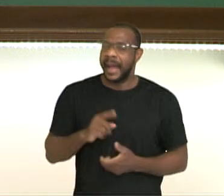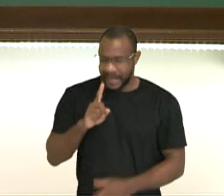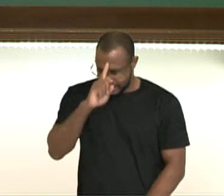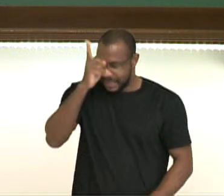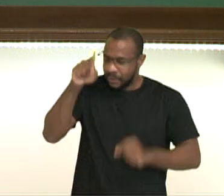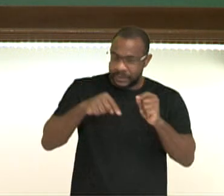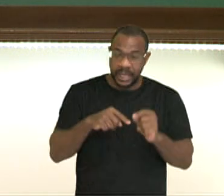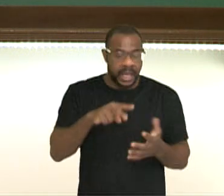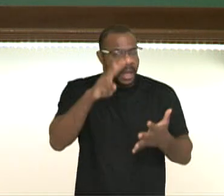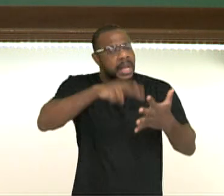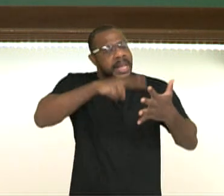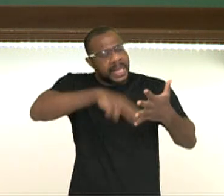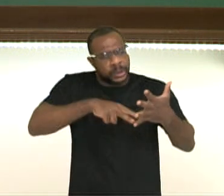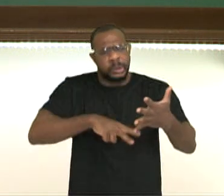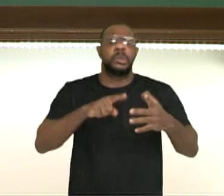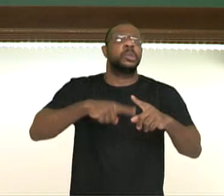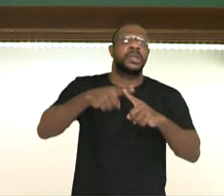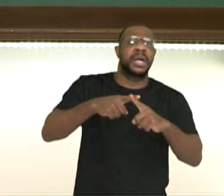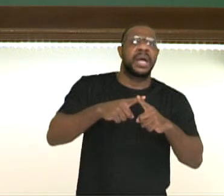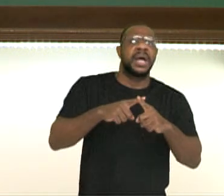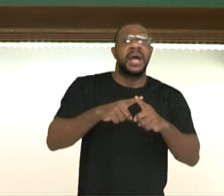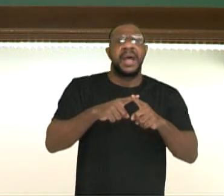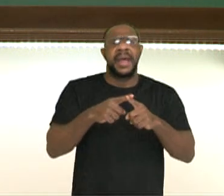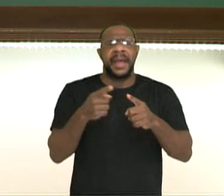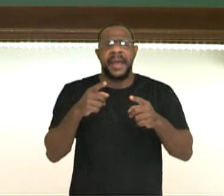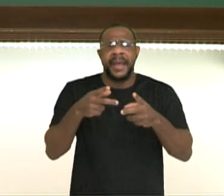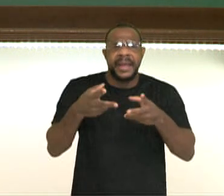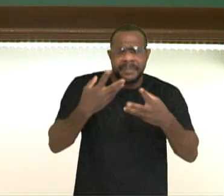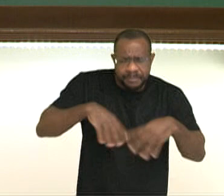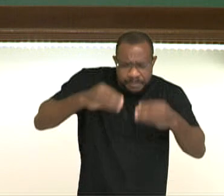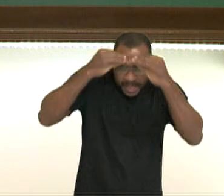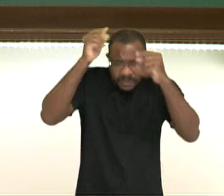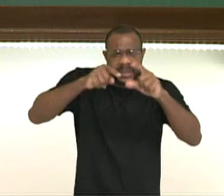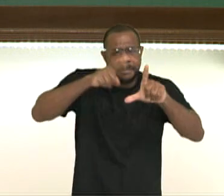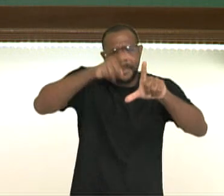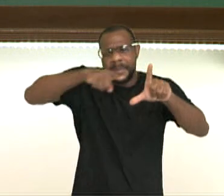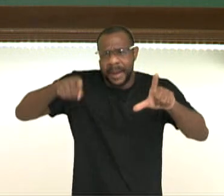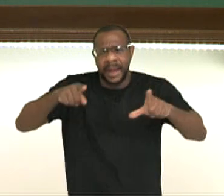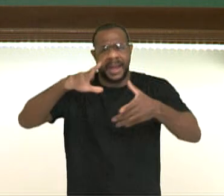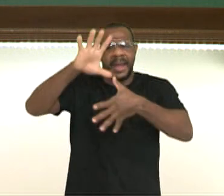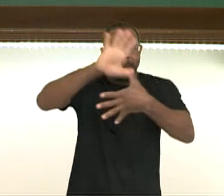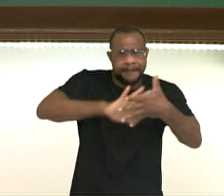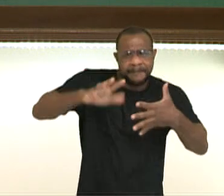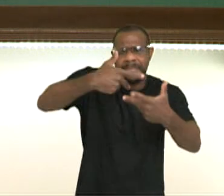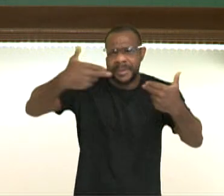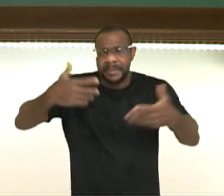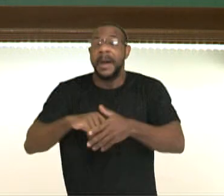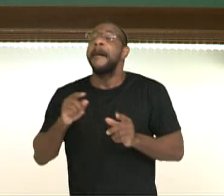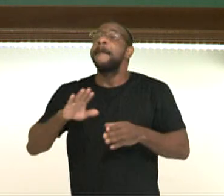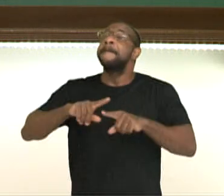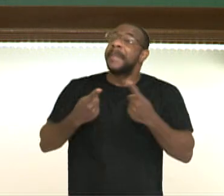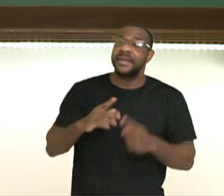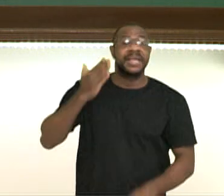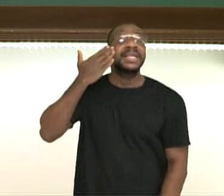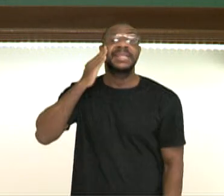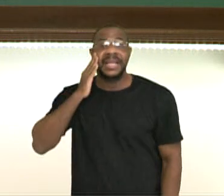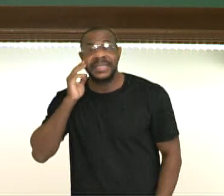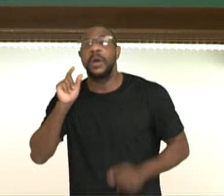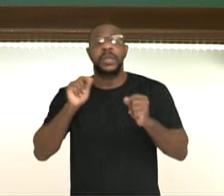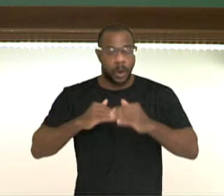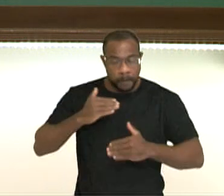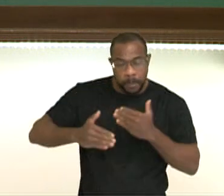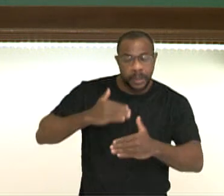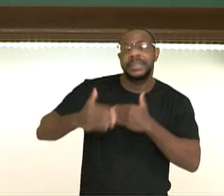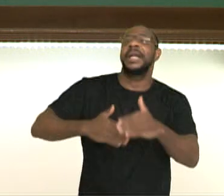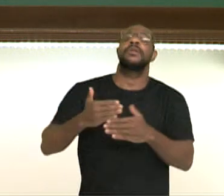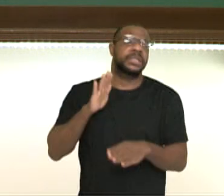informação, de um gráfico, de um mapa, mas entender todos os processos que contribuíram para essas características da